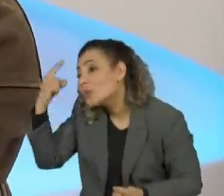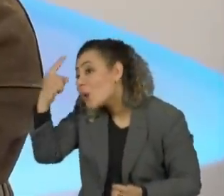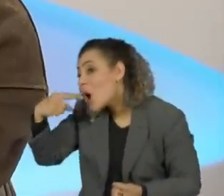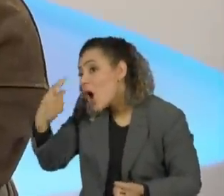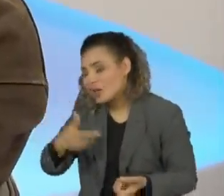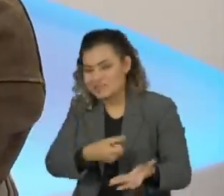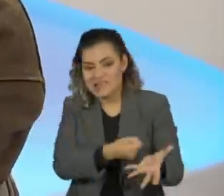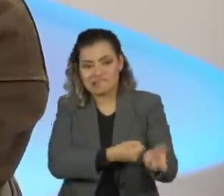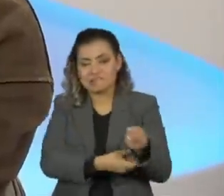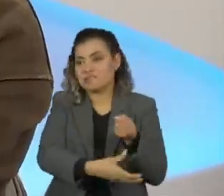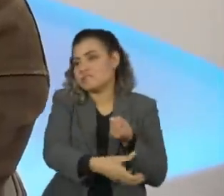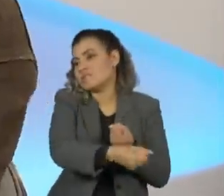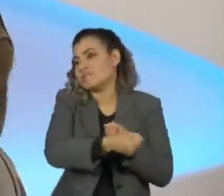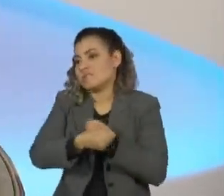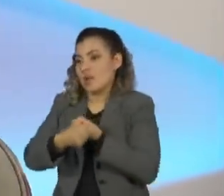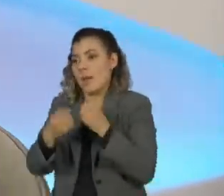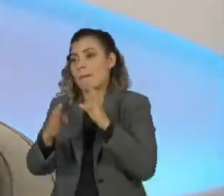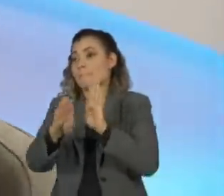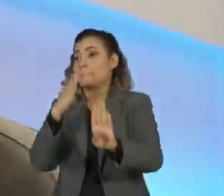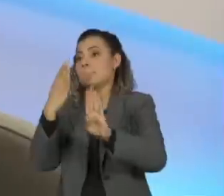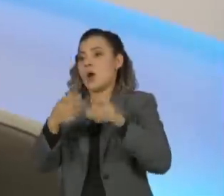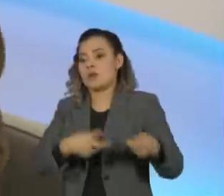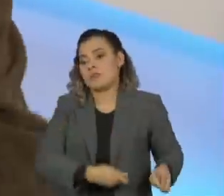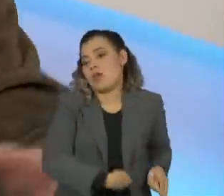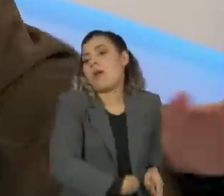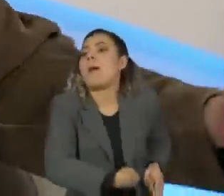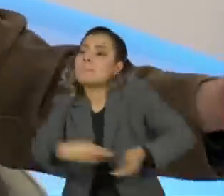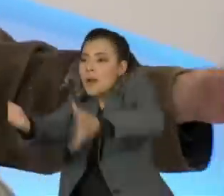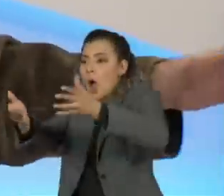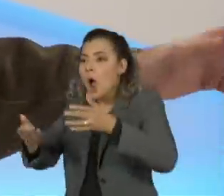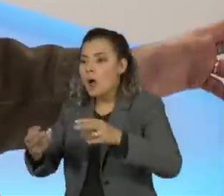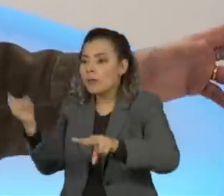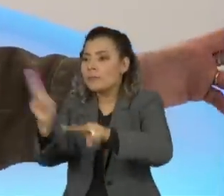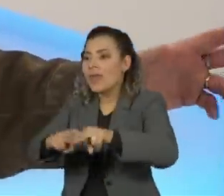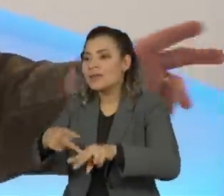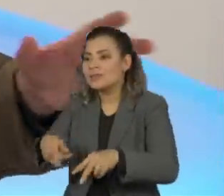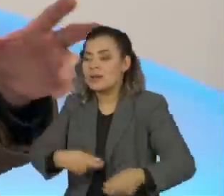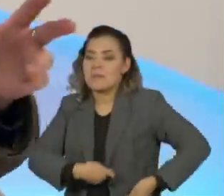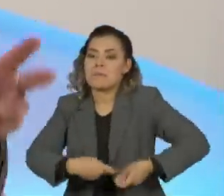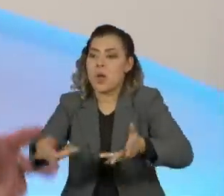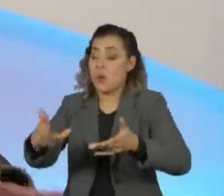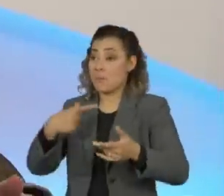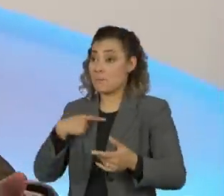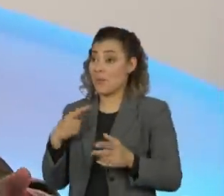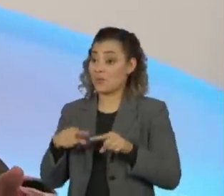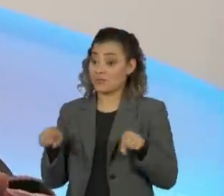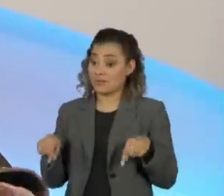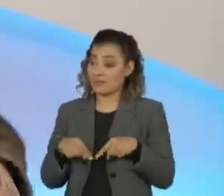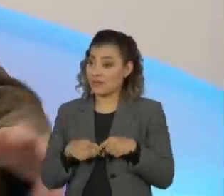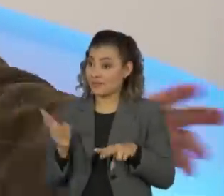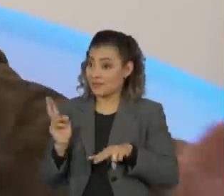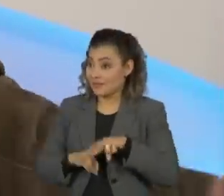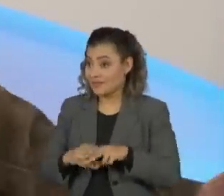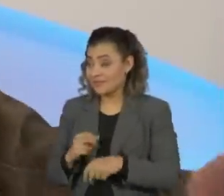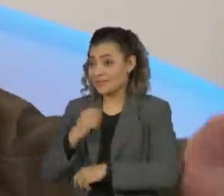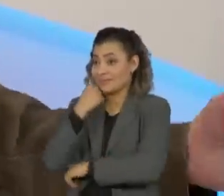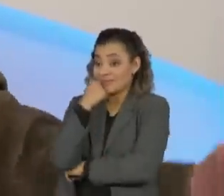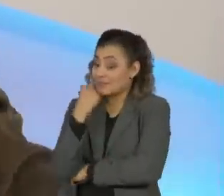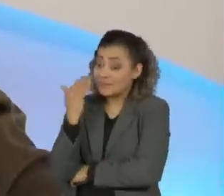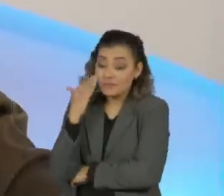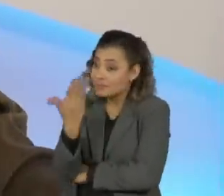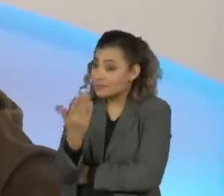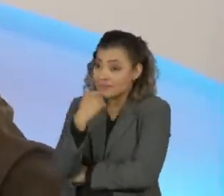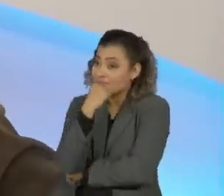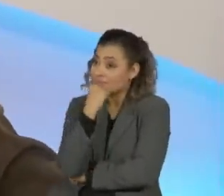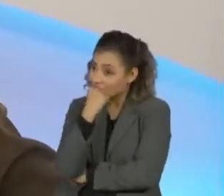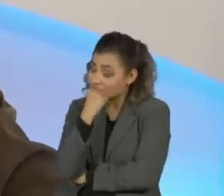por quatro meganhas, abriram a porta da nossa cela, e o cara, jogaram o cara na nossa frente, assim, ele ficou